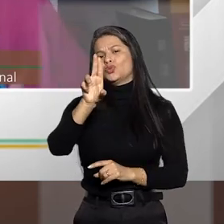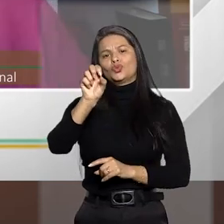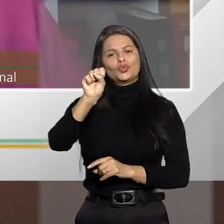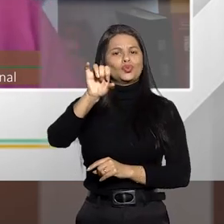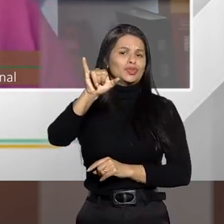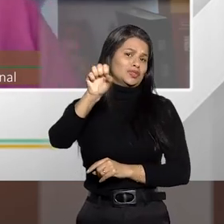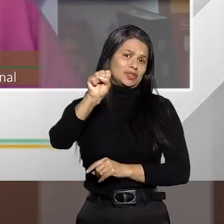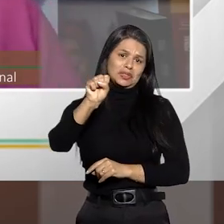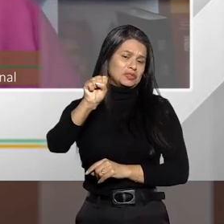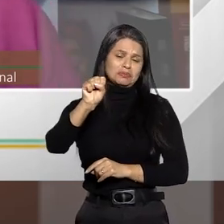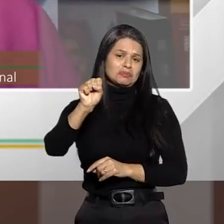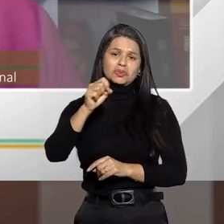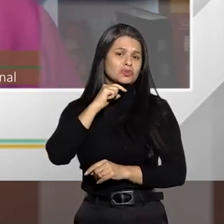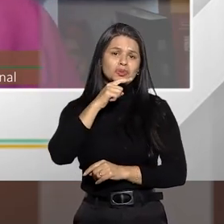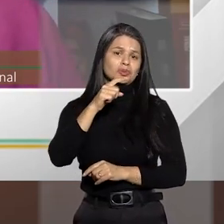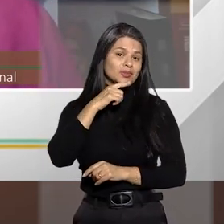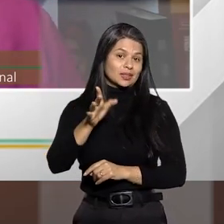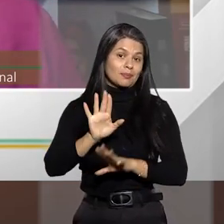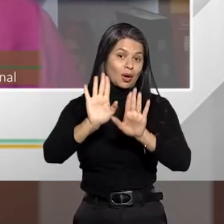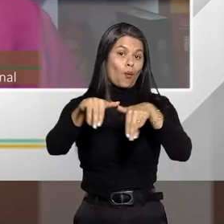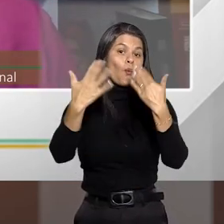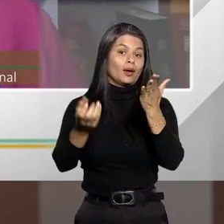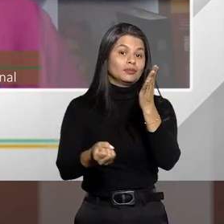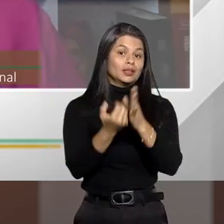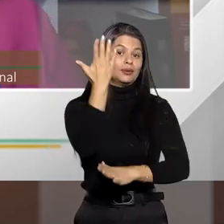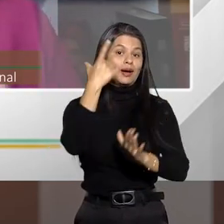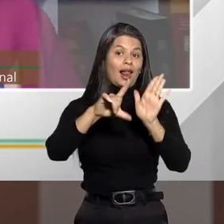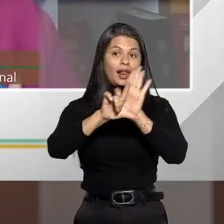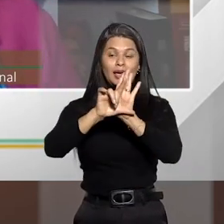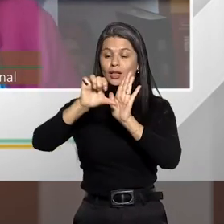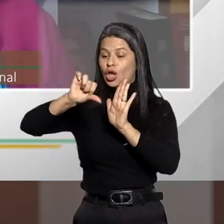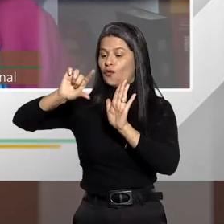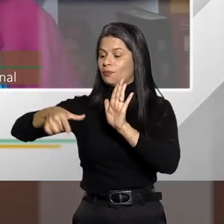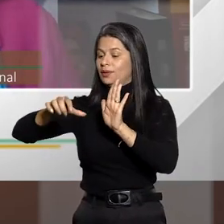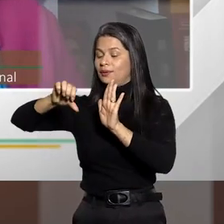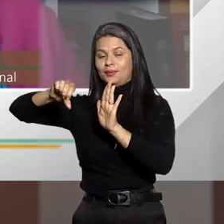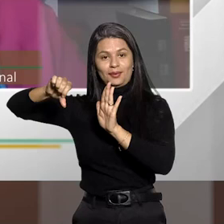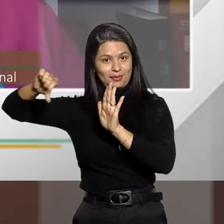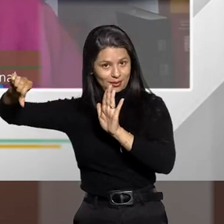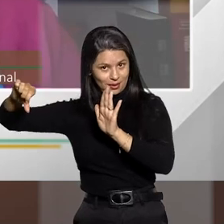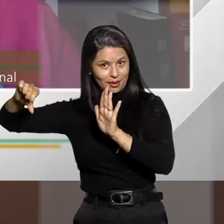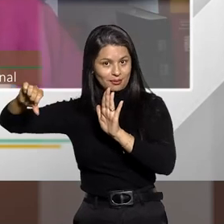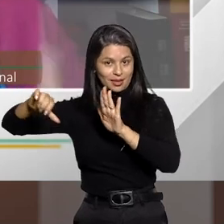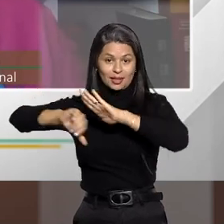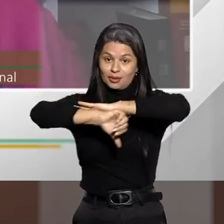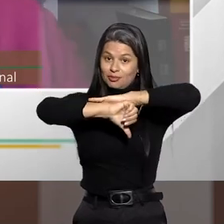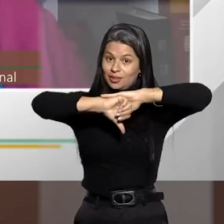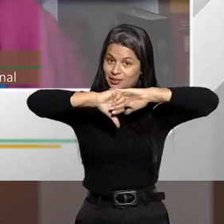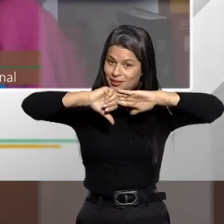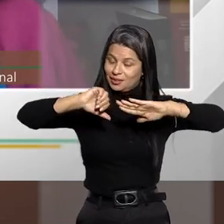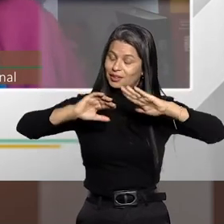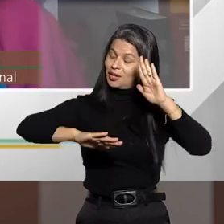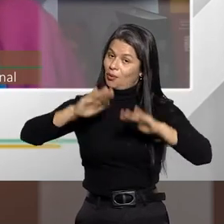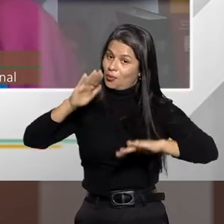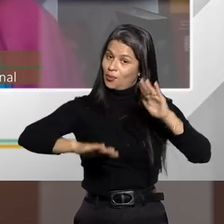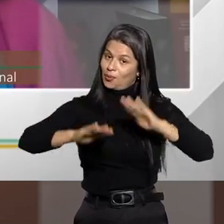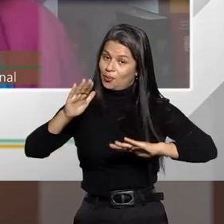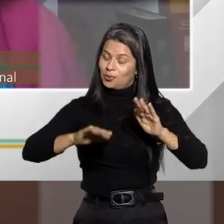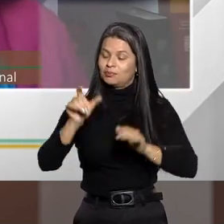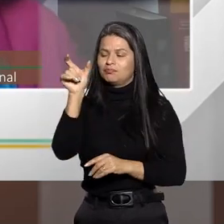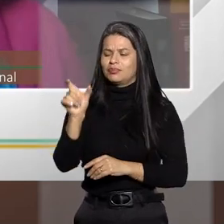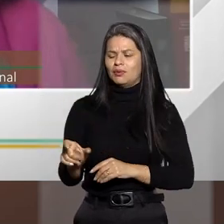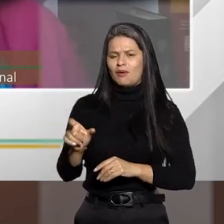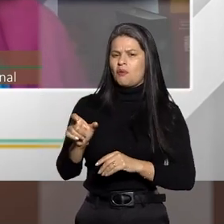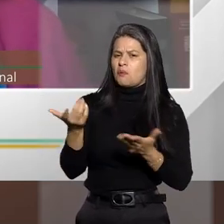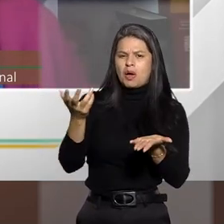E aí, quando surge a Lei nº 9.099, a ideia foi a seguinte, nessas infrações, em que o indivíduo vai provavelmente receber uma pena